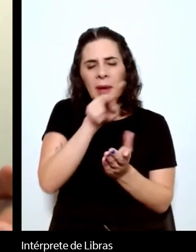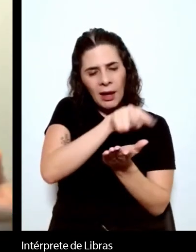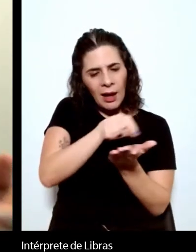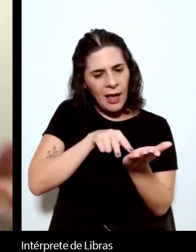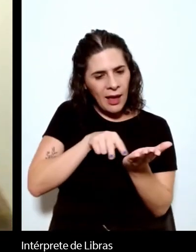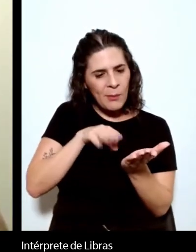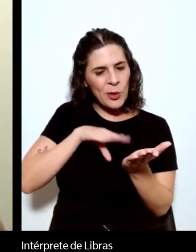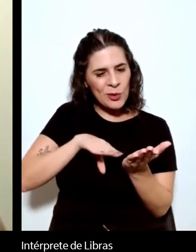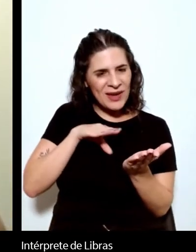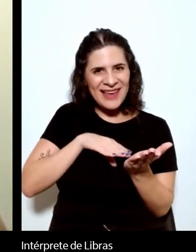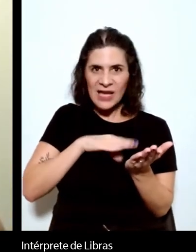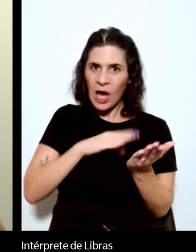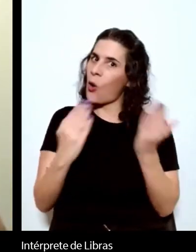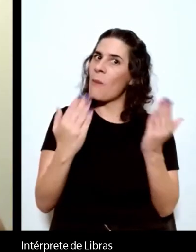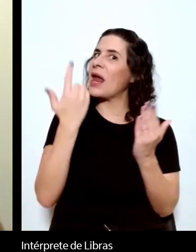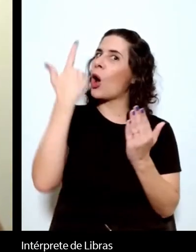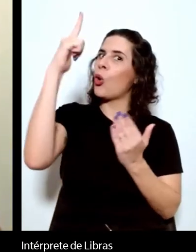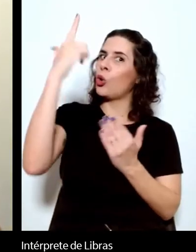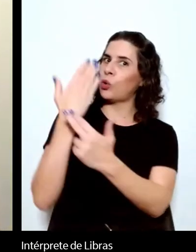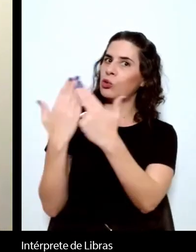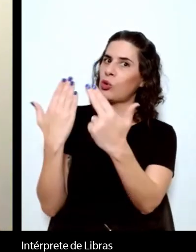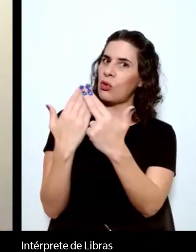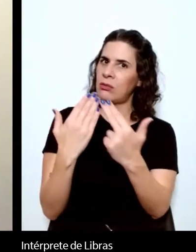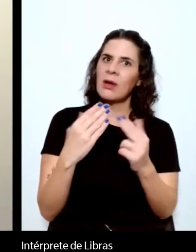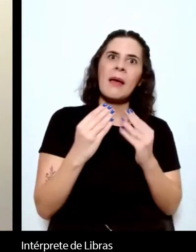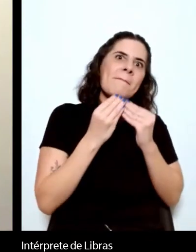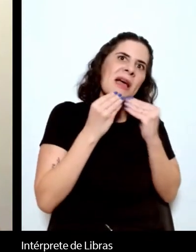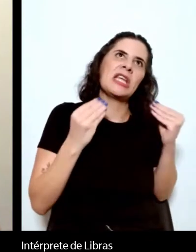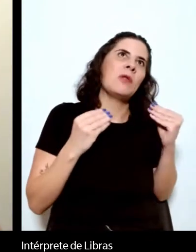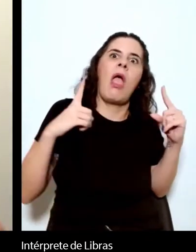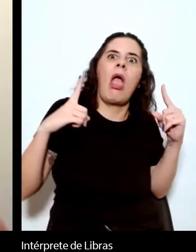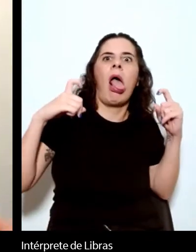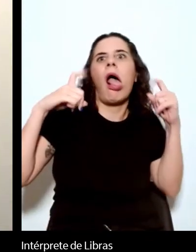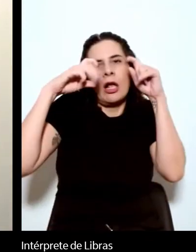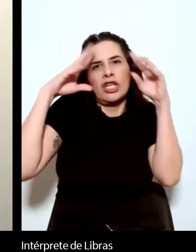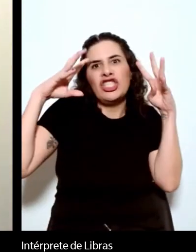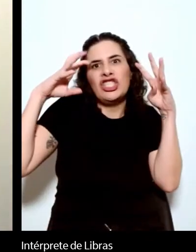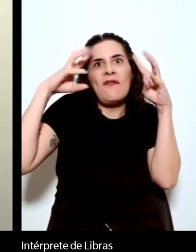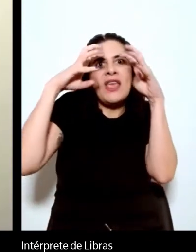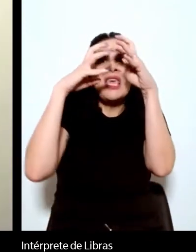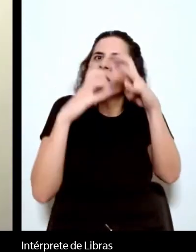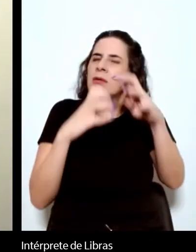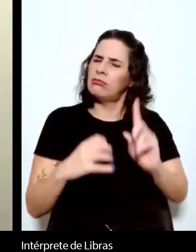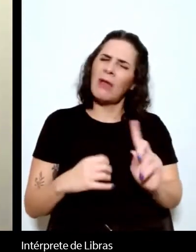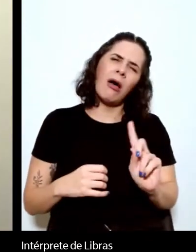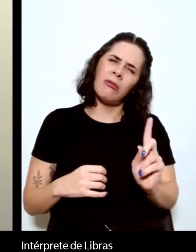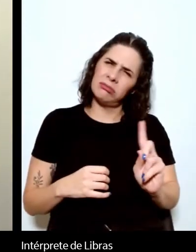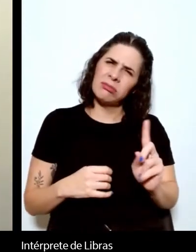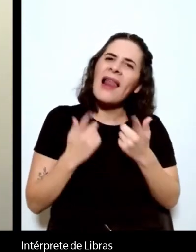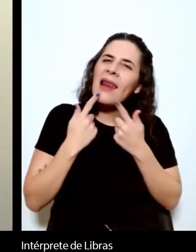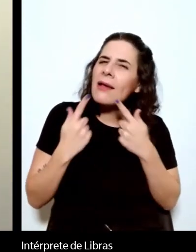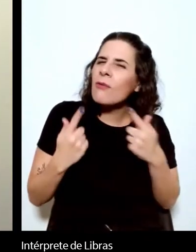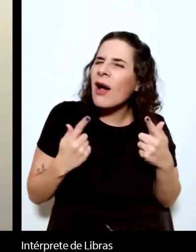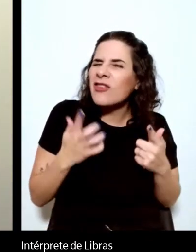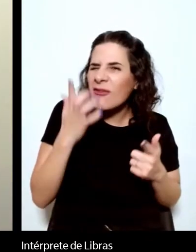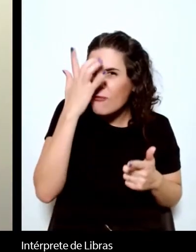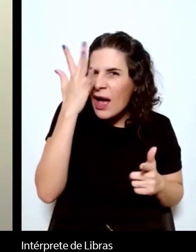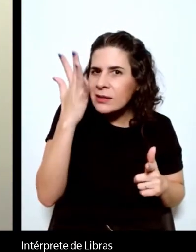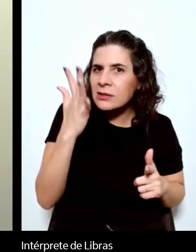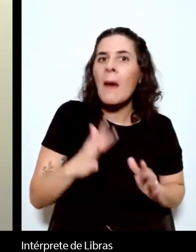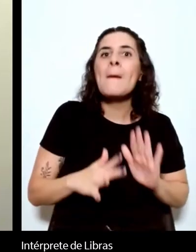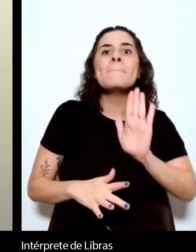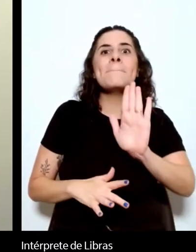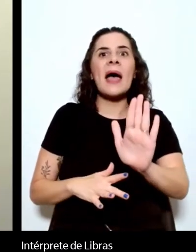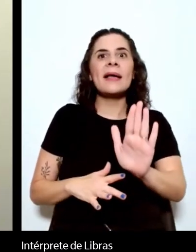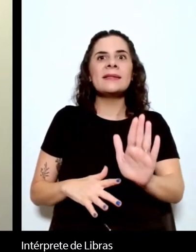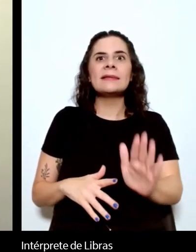português comparado a outros autores. O Machado não é tão difícil em termos de linguagem, mas aí eles se enganam e veem que